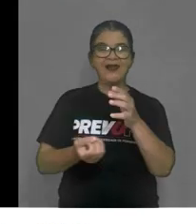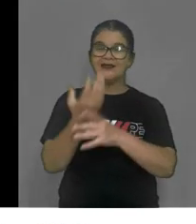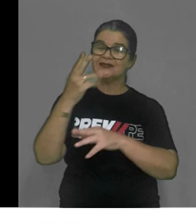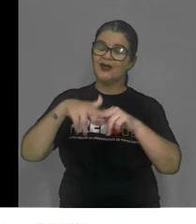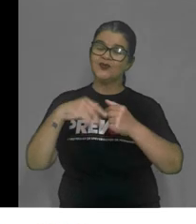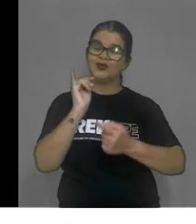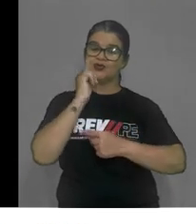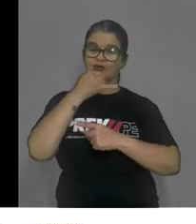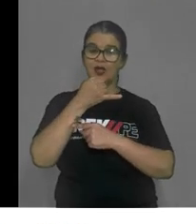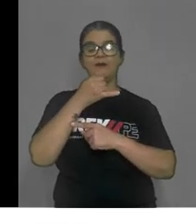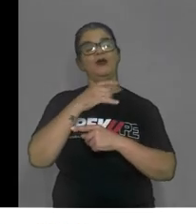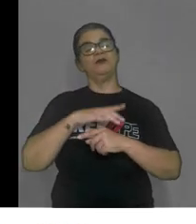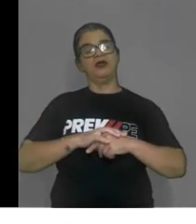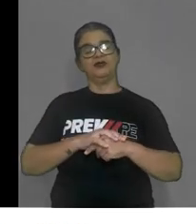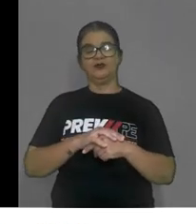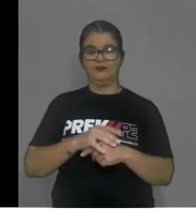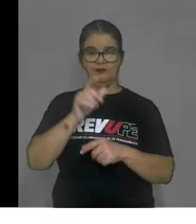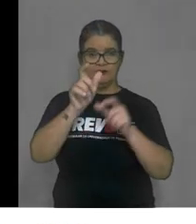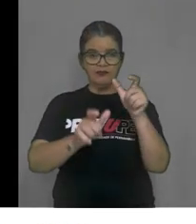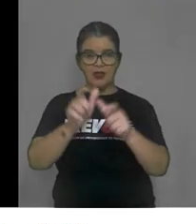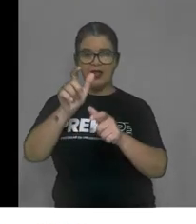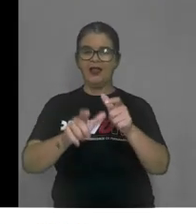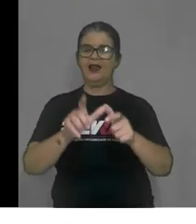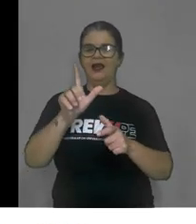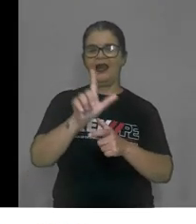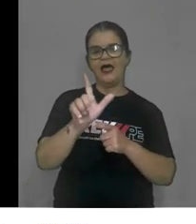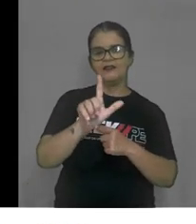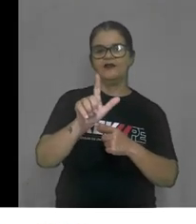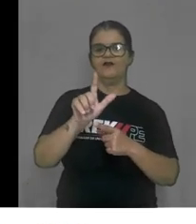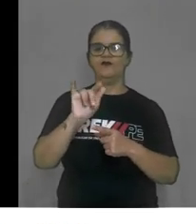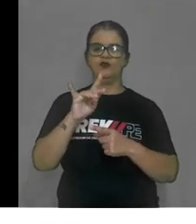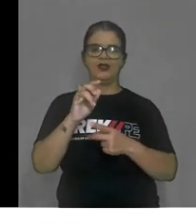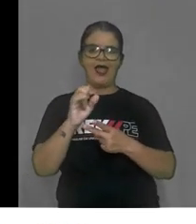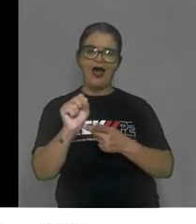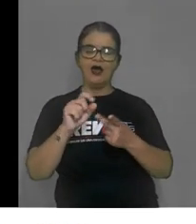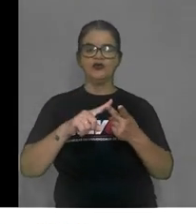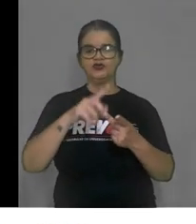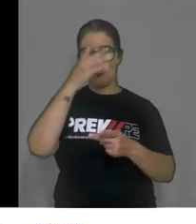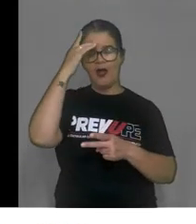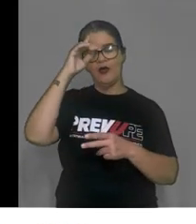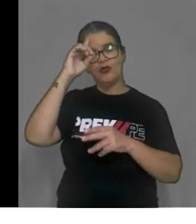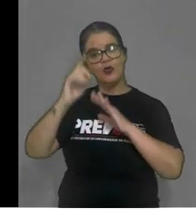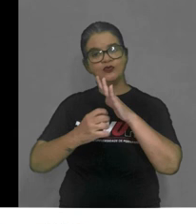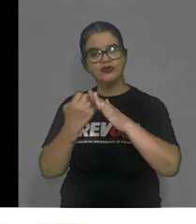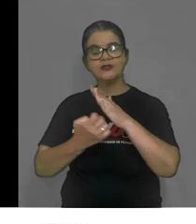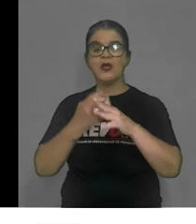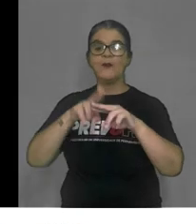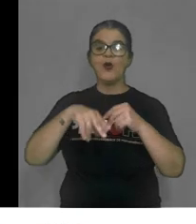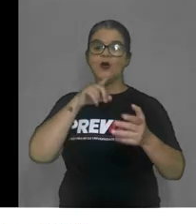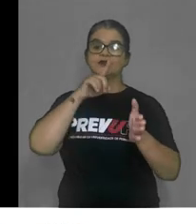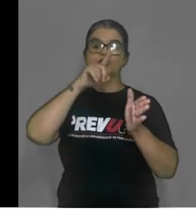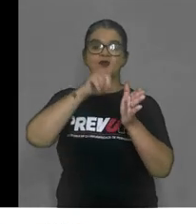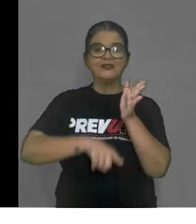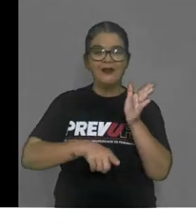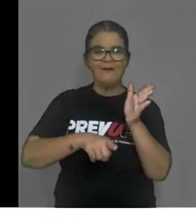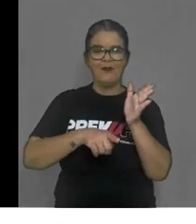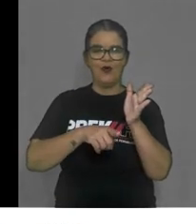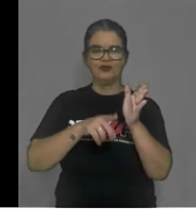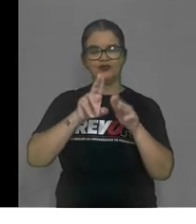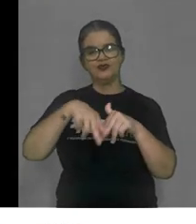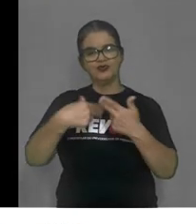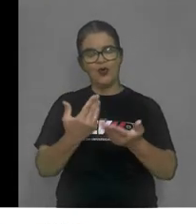dos estrangeiros, arrifuriários, fazendeiros, em relação aos impostos sobre o charque gaúcho,